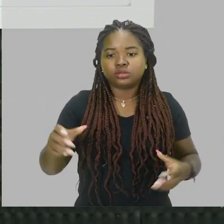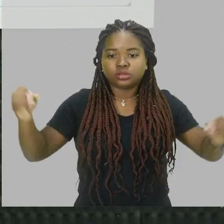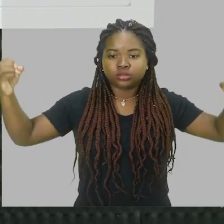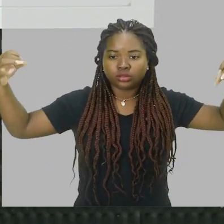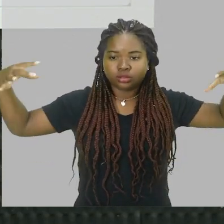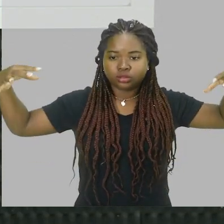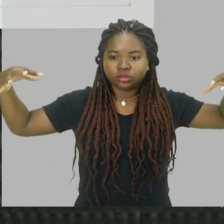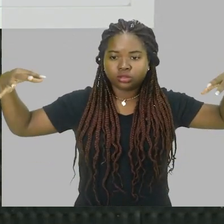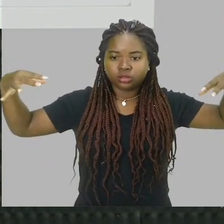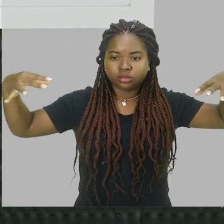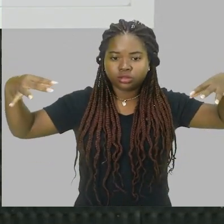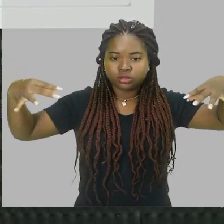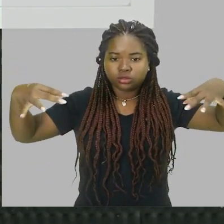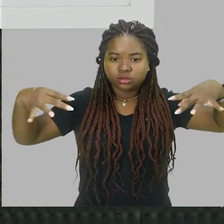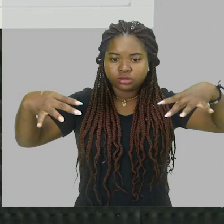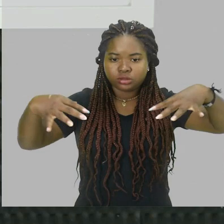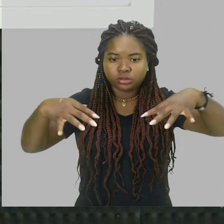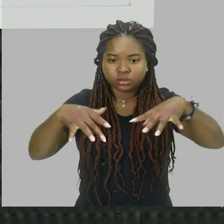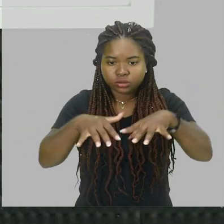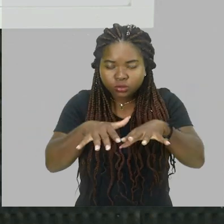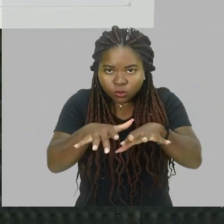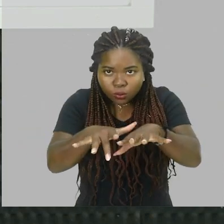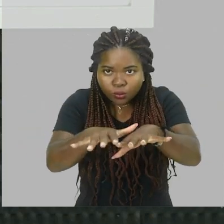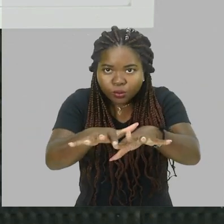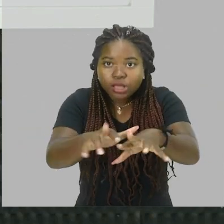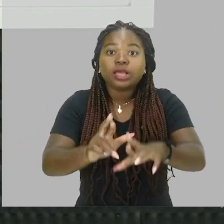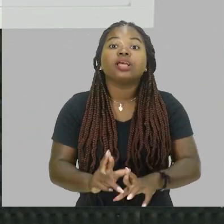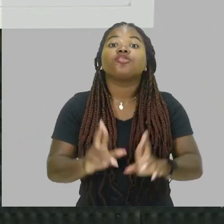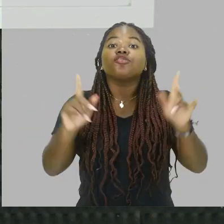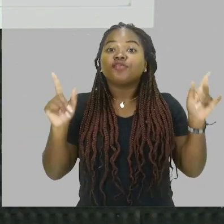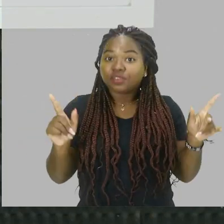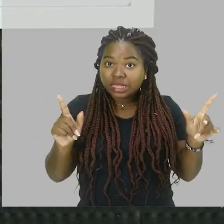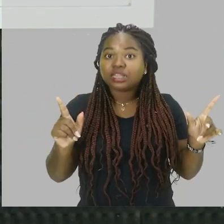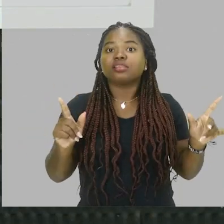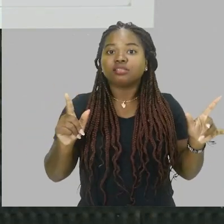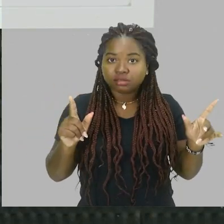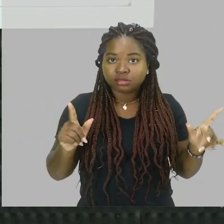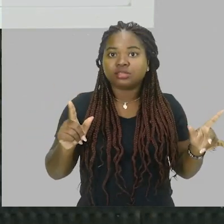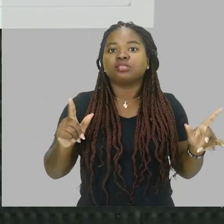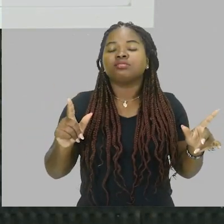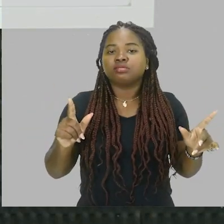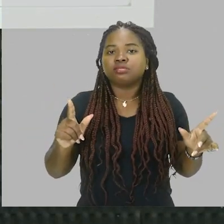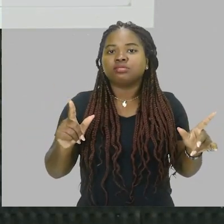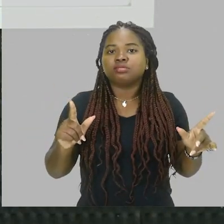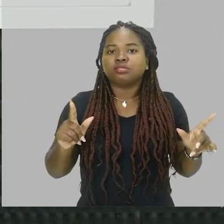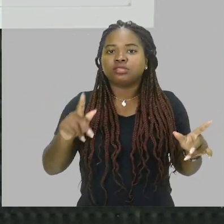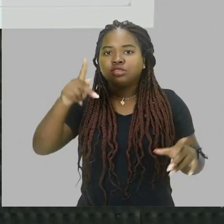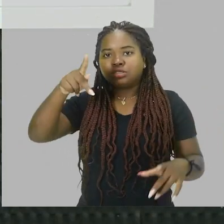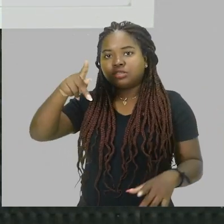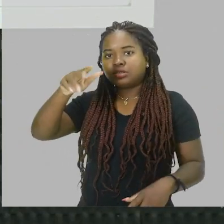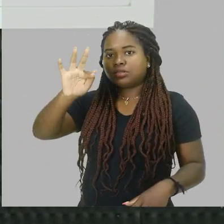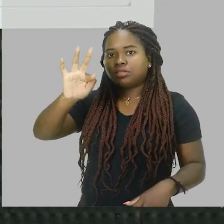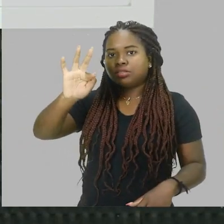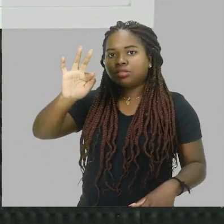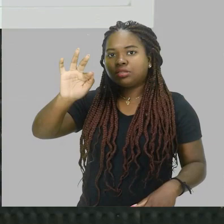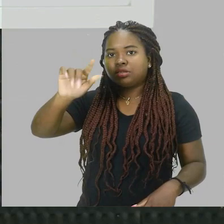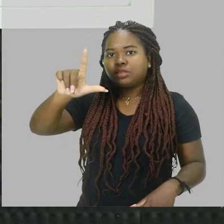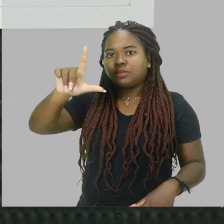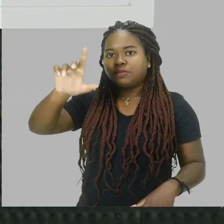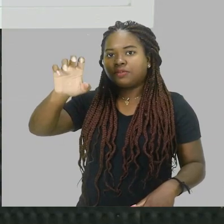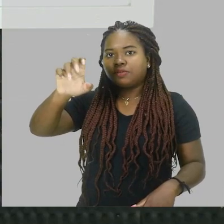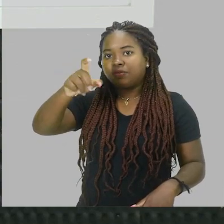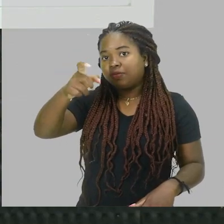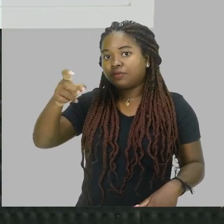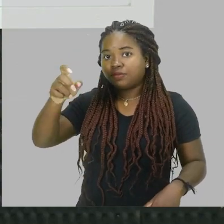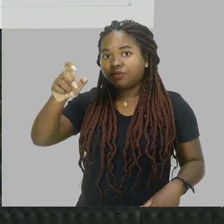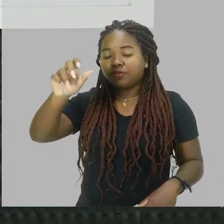com a flecha, por exemplo, como o texto fala, né, então a flecha, se duas flechas se cruzam, logicamente que elas irão se bater e irão desviar os caminhos. A mesma coisa